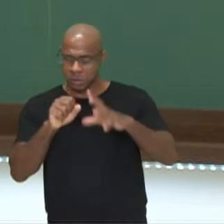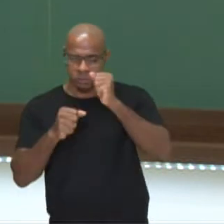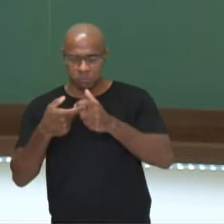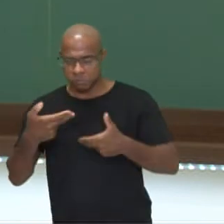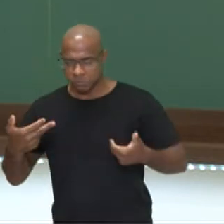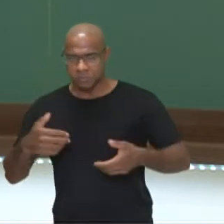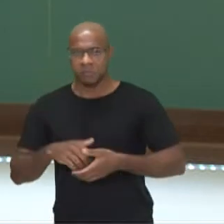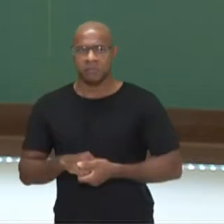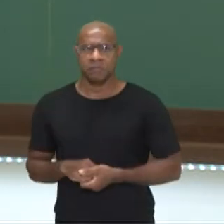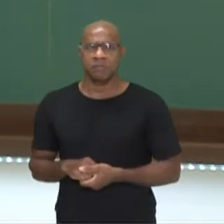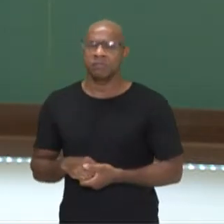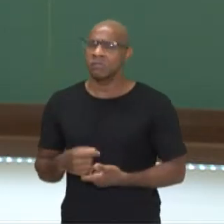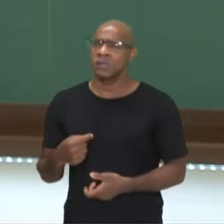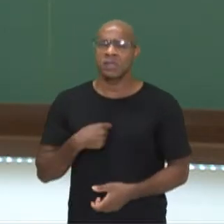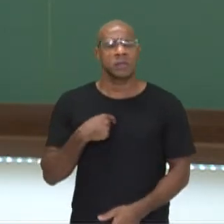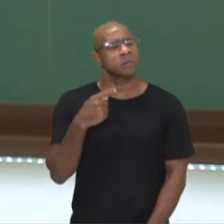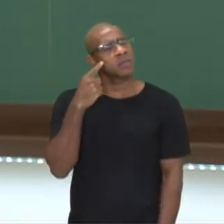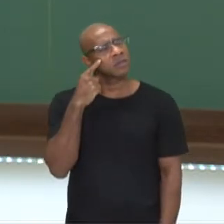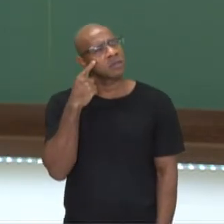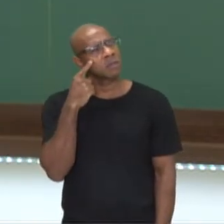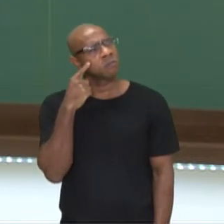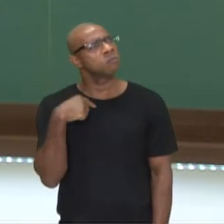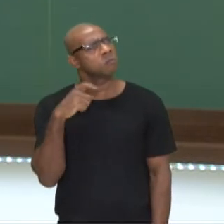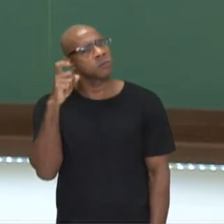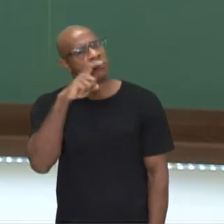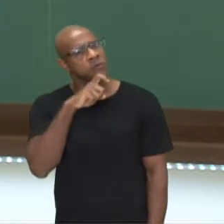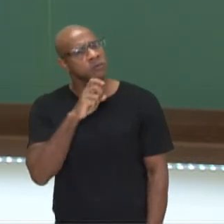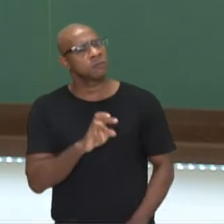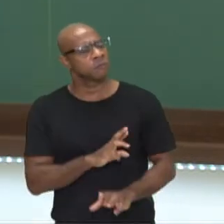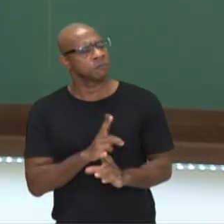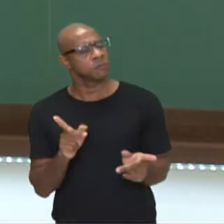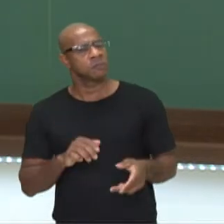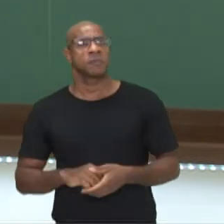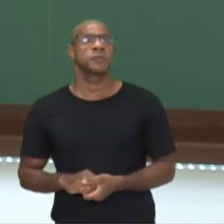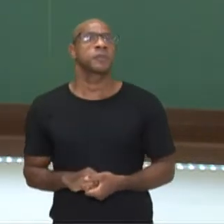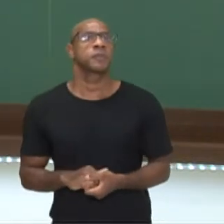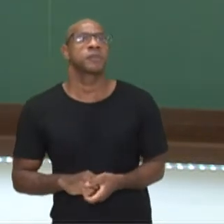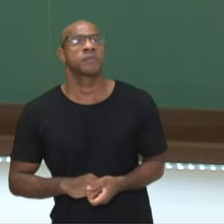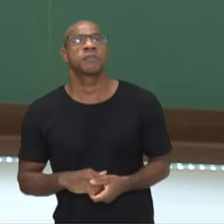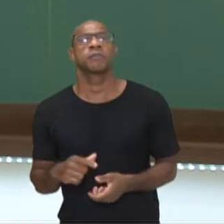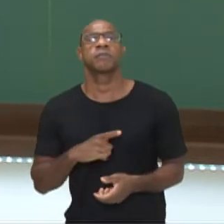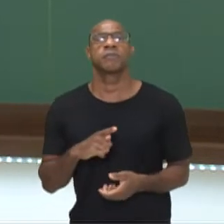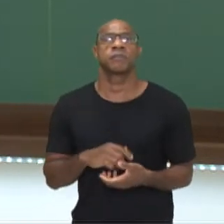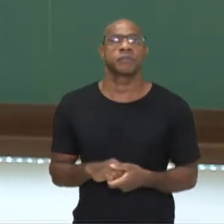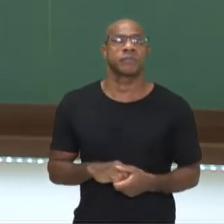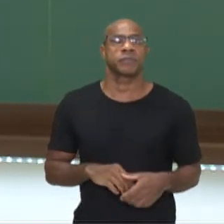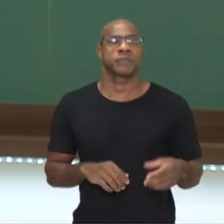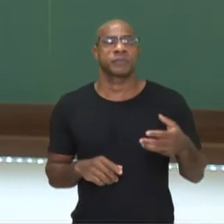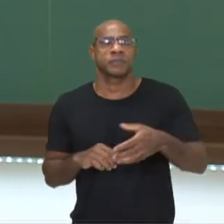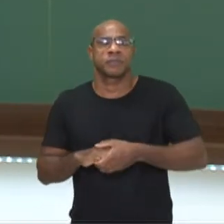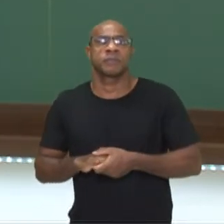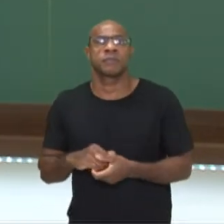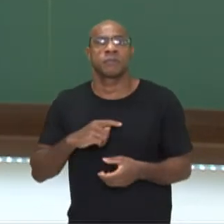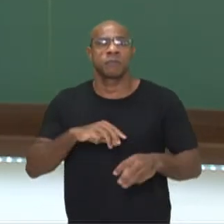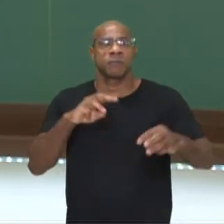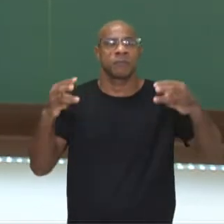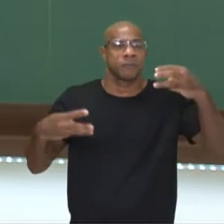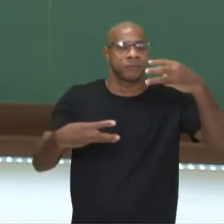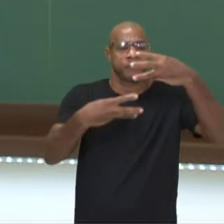Ele falou, pois é, mas eu pensava que ia ser mais difícil. E aqui, nós temos o condicional simples.